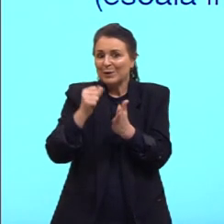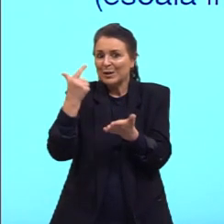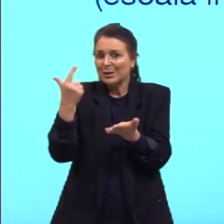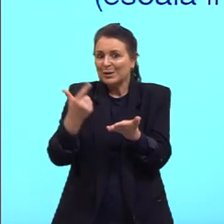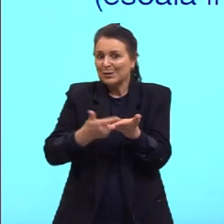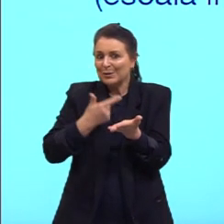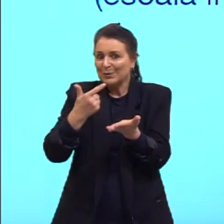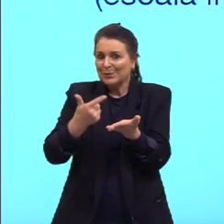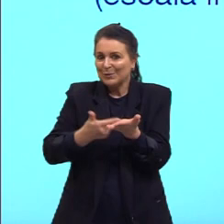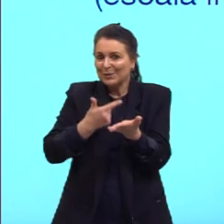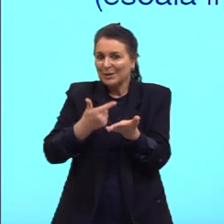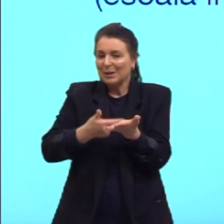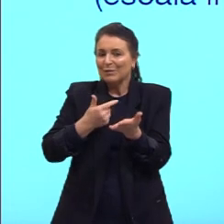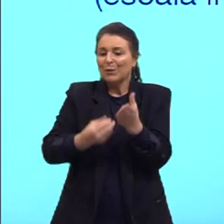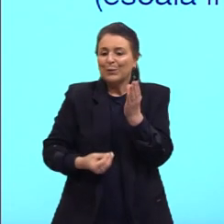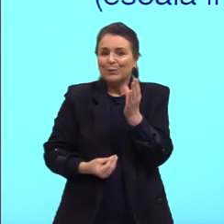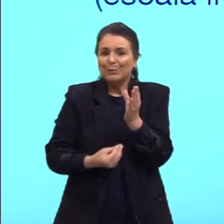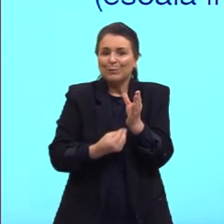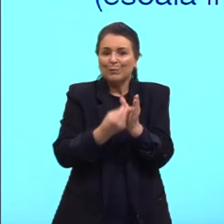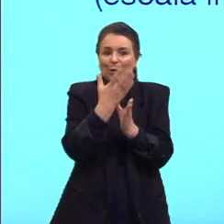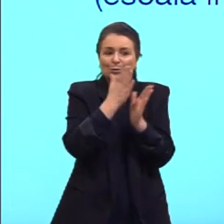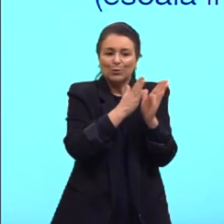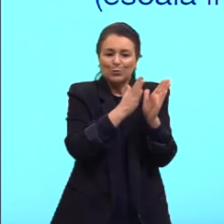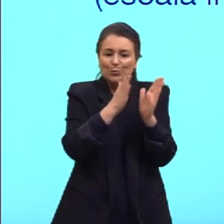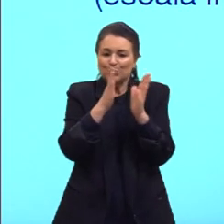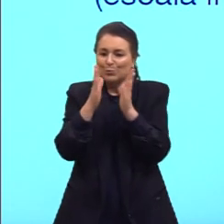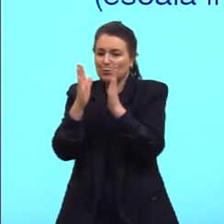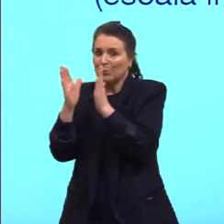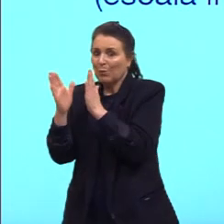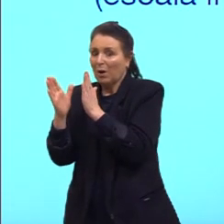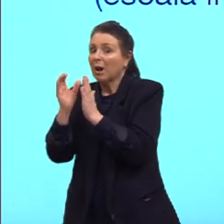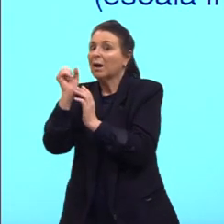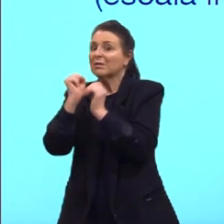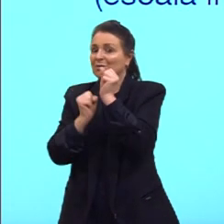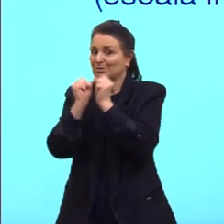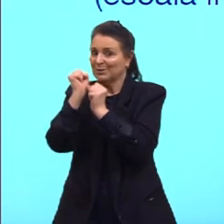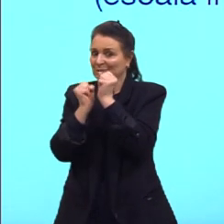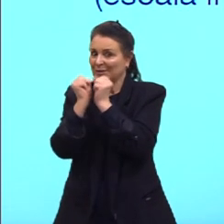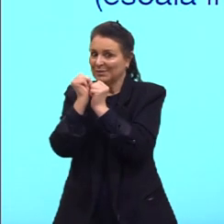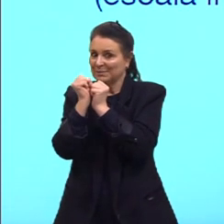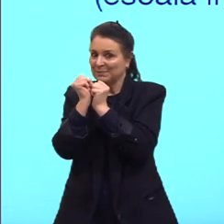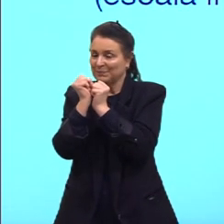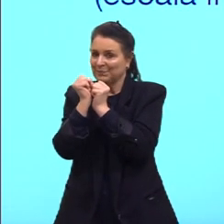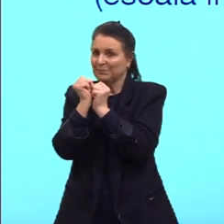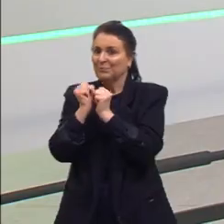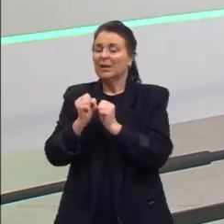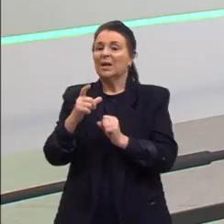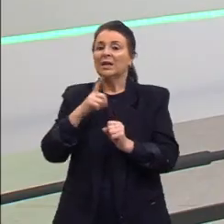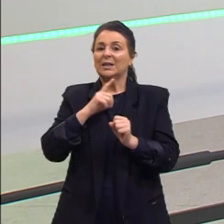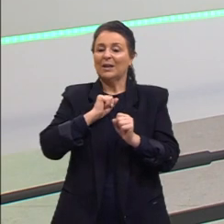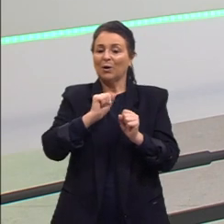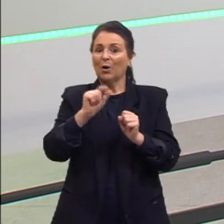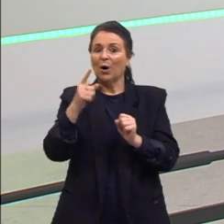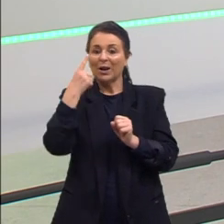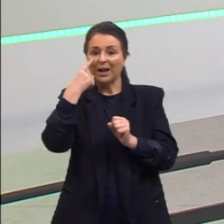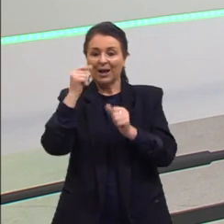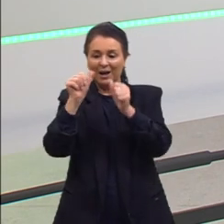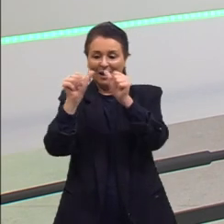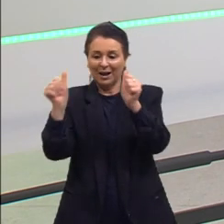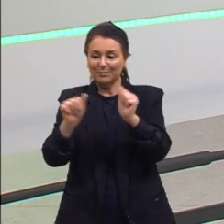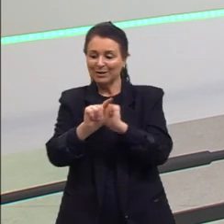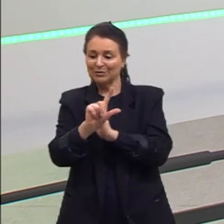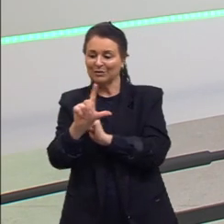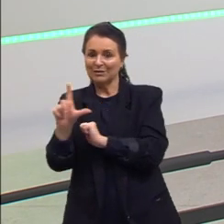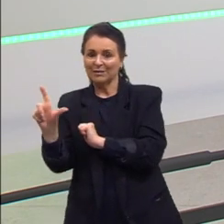pode dizer que teve uma produção em escala industrial. E aqui no cantinho a gente tem aí uma reprodução de uma